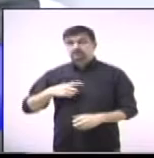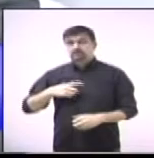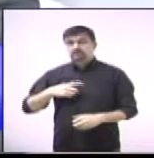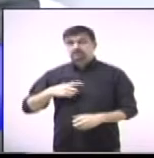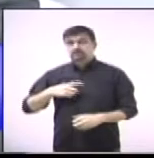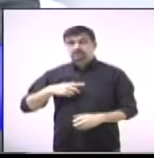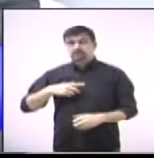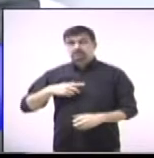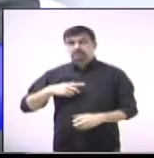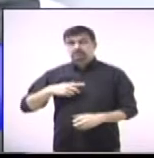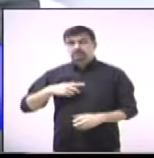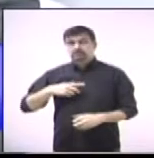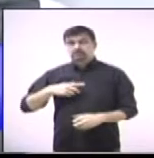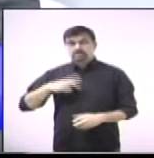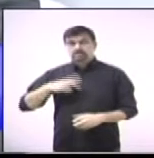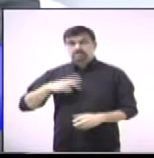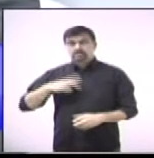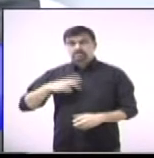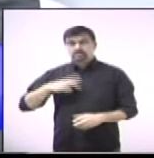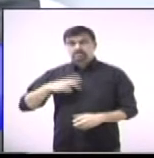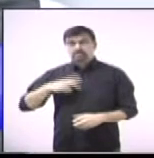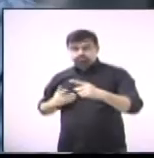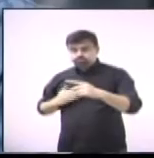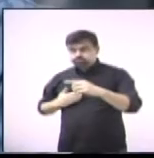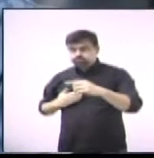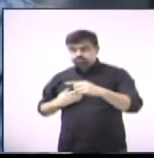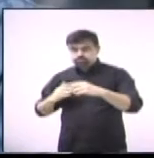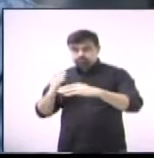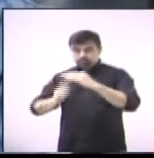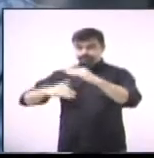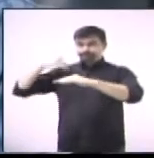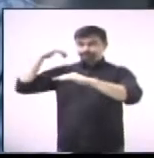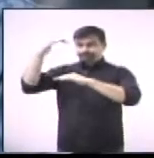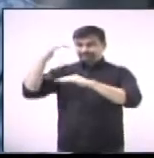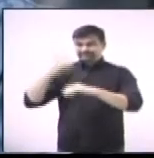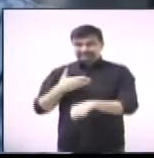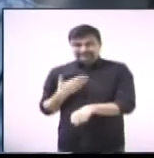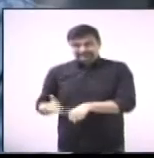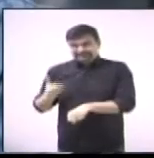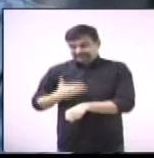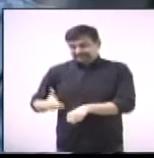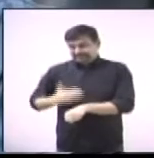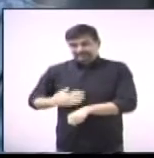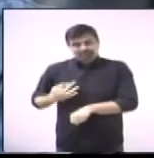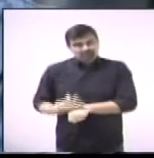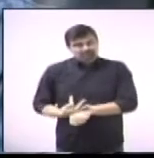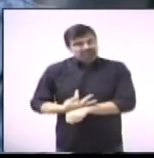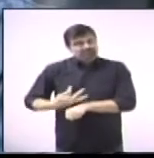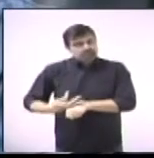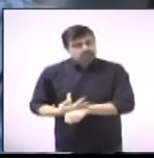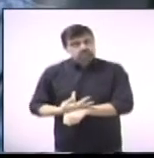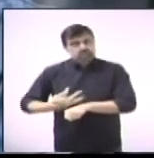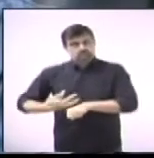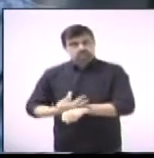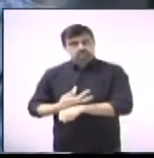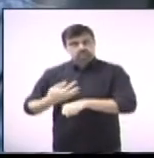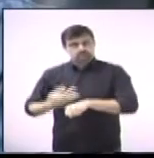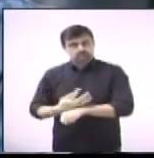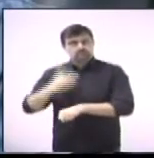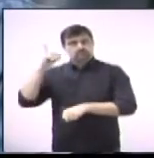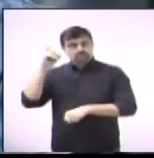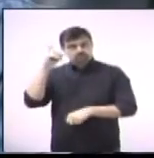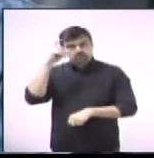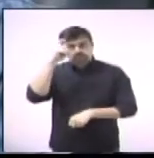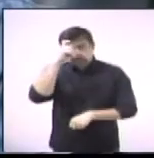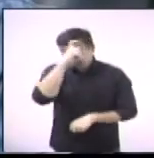deve ter ultrapassado muitos obstáculos, não só nos treinamentos, mas também de toda dificuldade